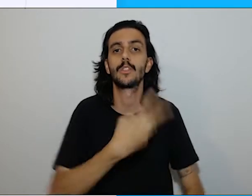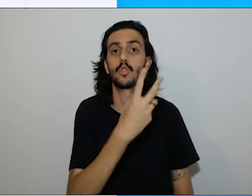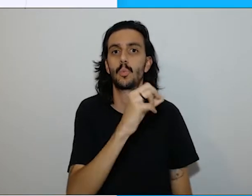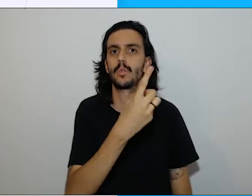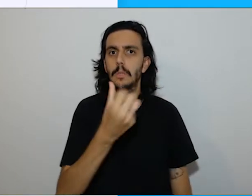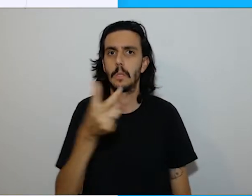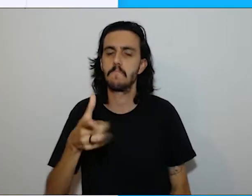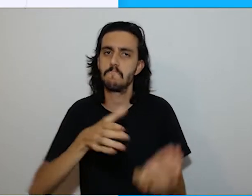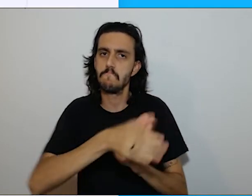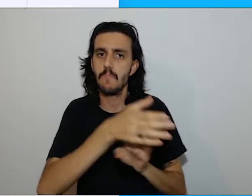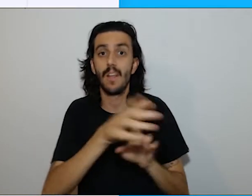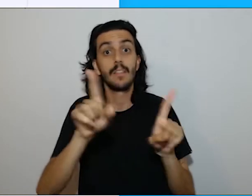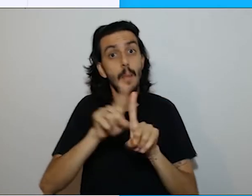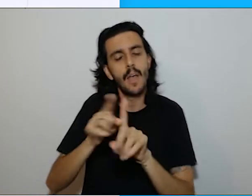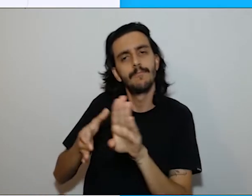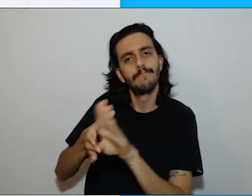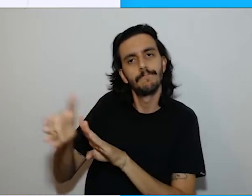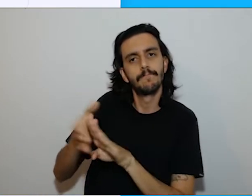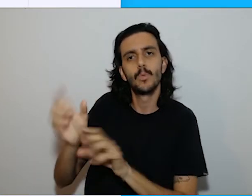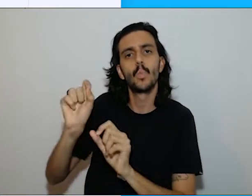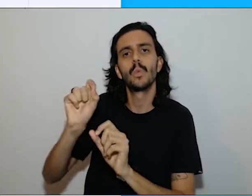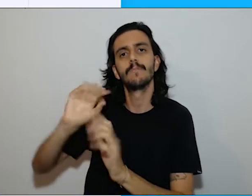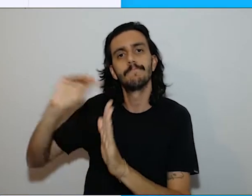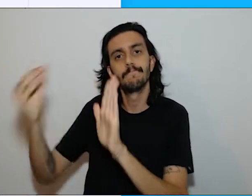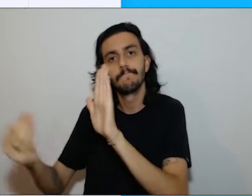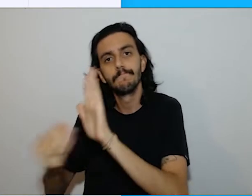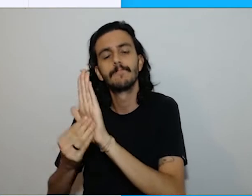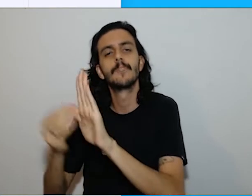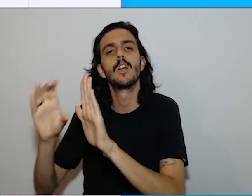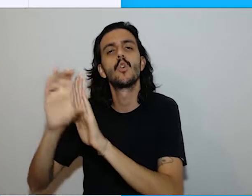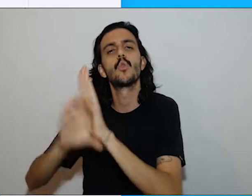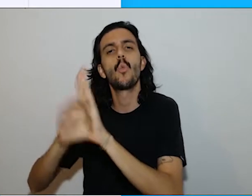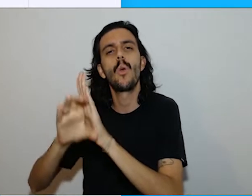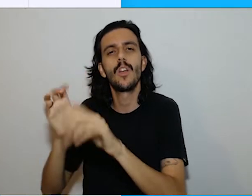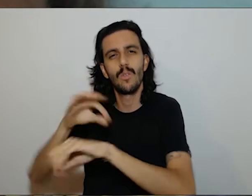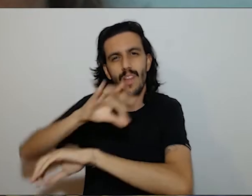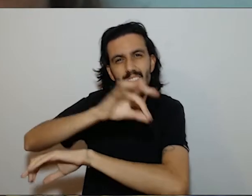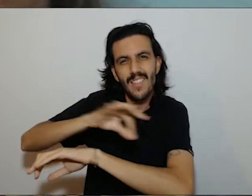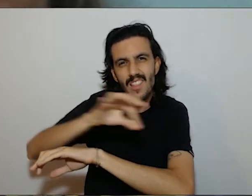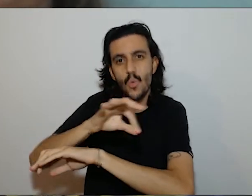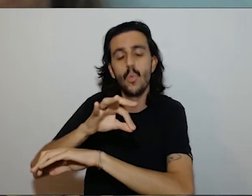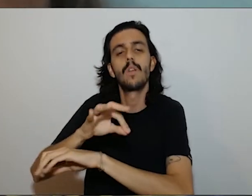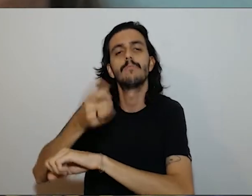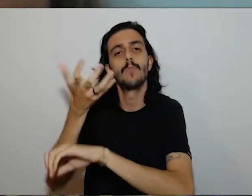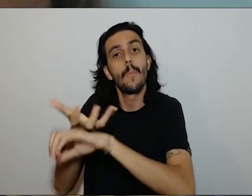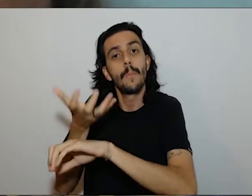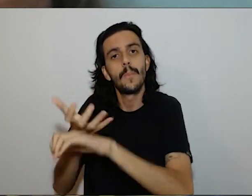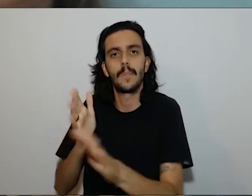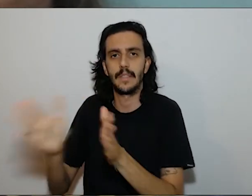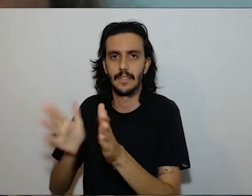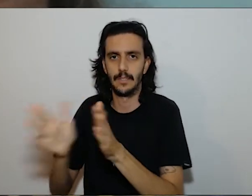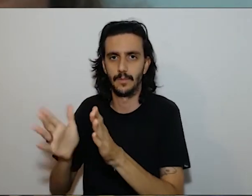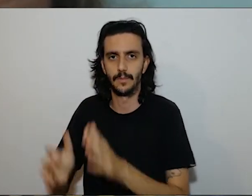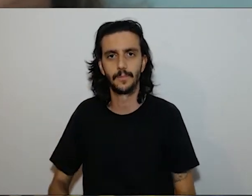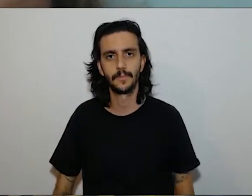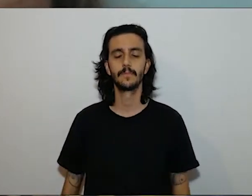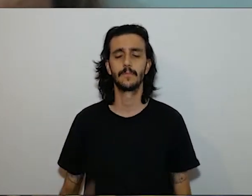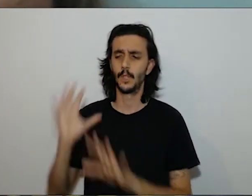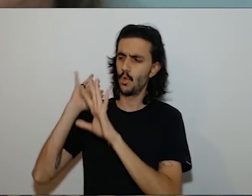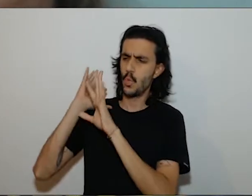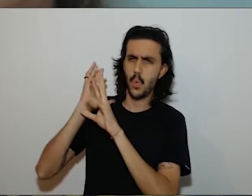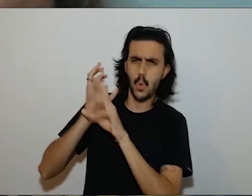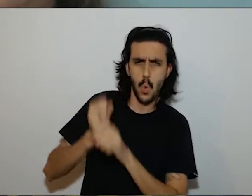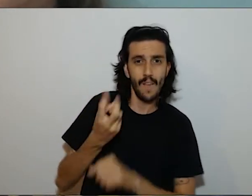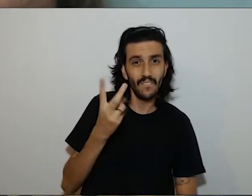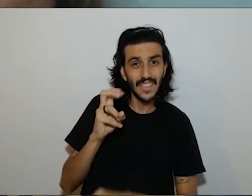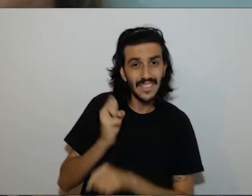importante para inserir o tema da acessibilidade no ensino da arquitetura a gente teve vários que foram 25 anos